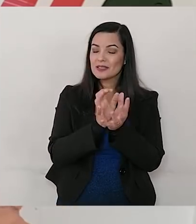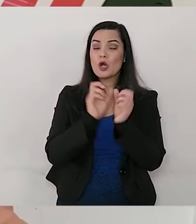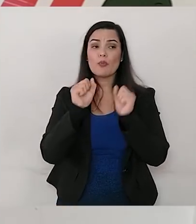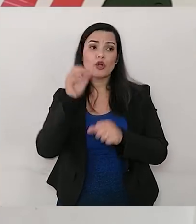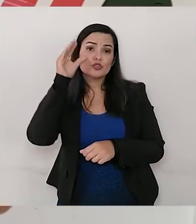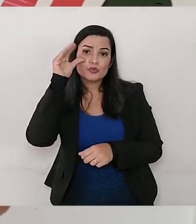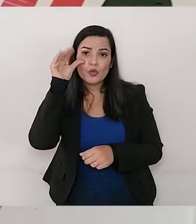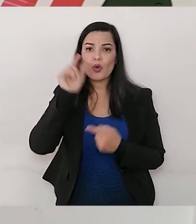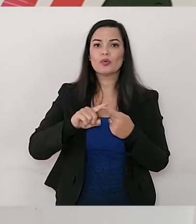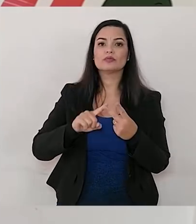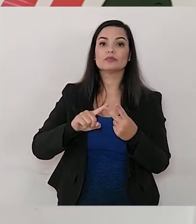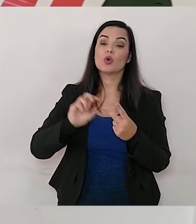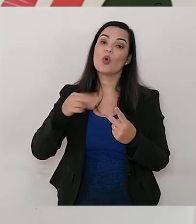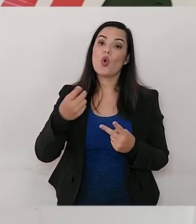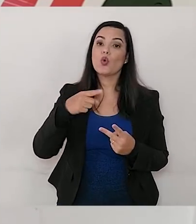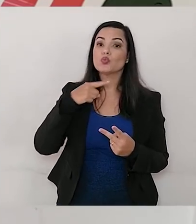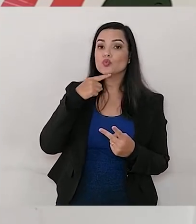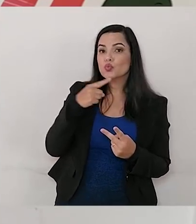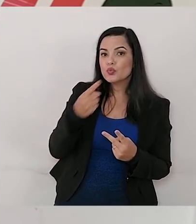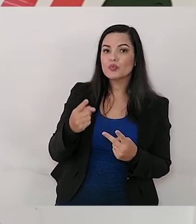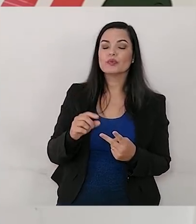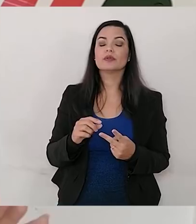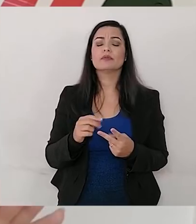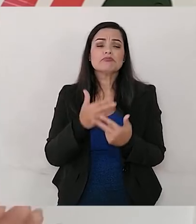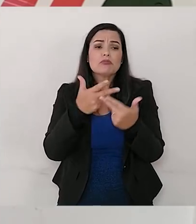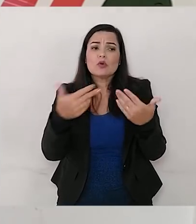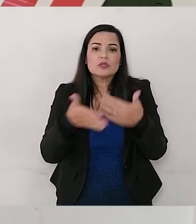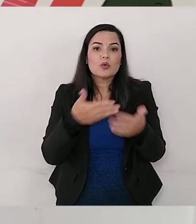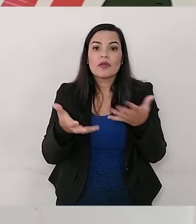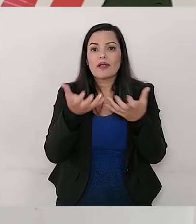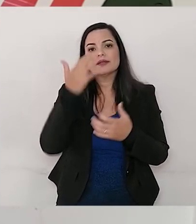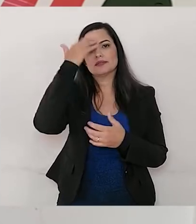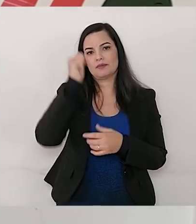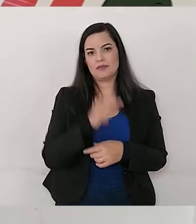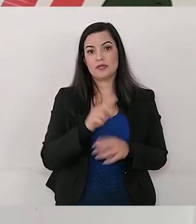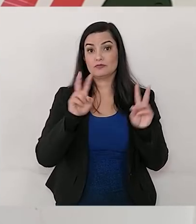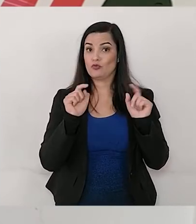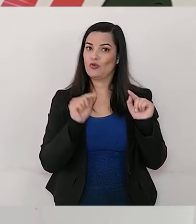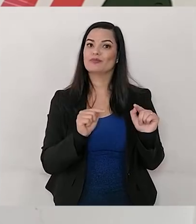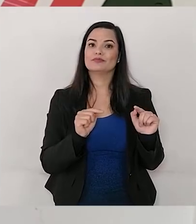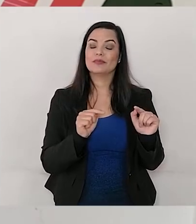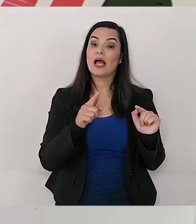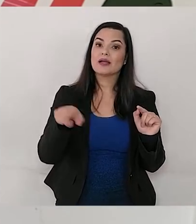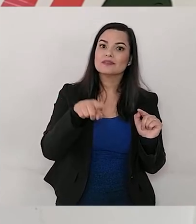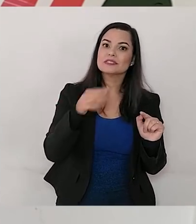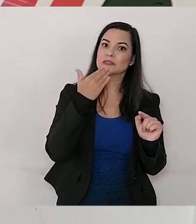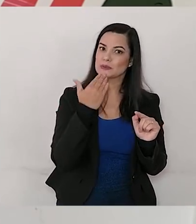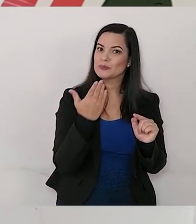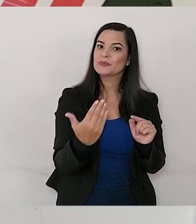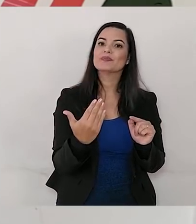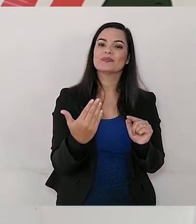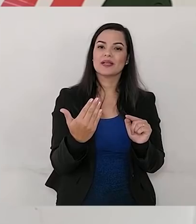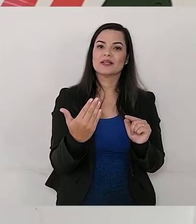dúvida, o que vocês quiserem saber sobre os insetos. Aí, vocês vão pedir a ajuda